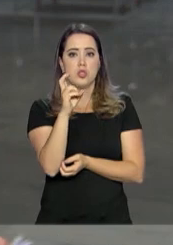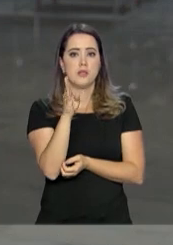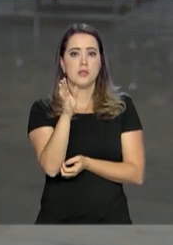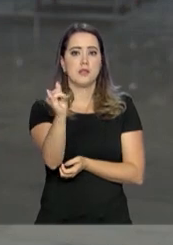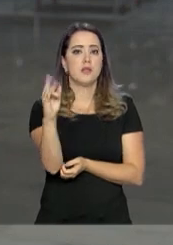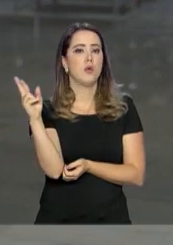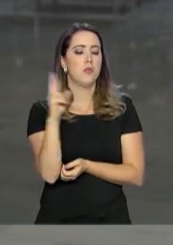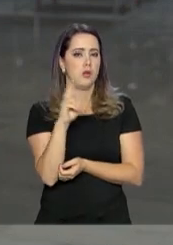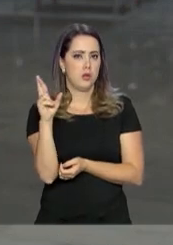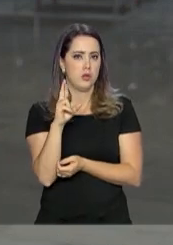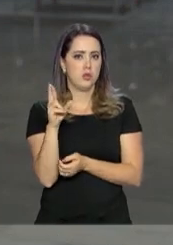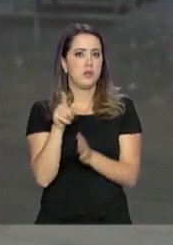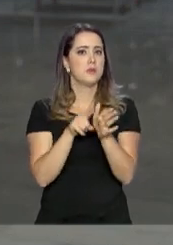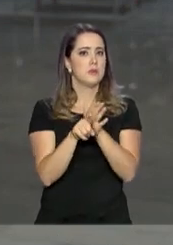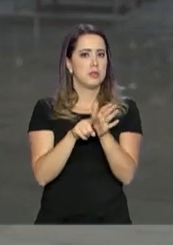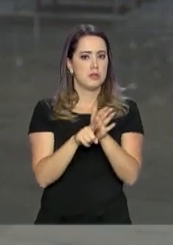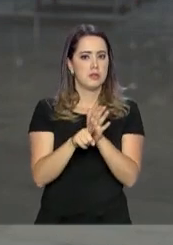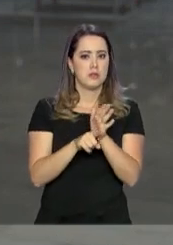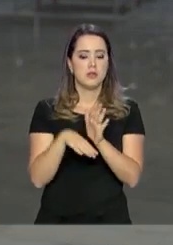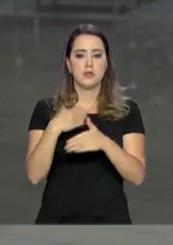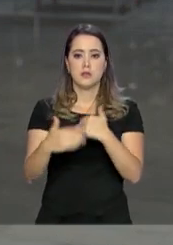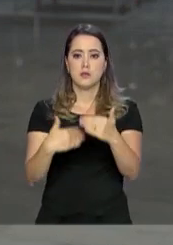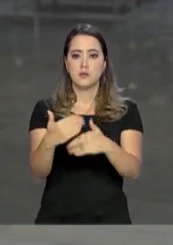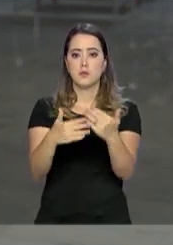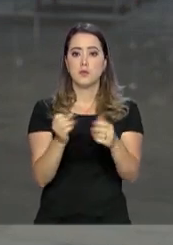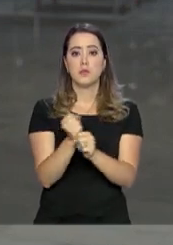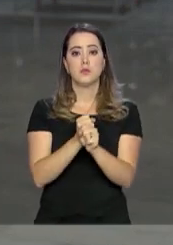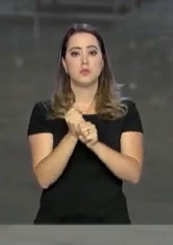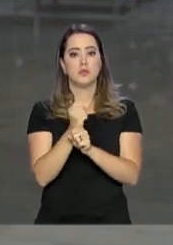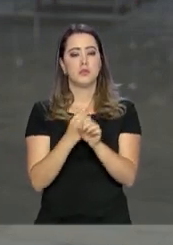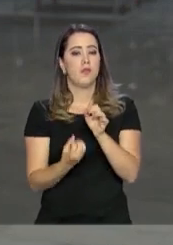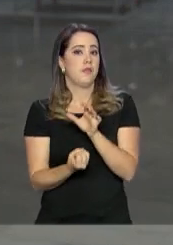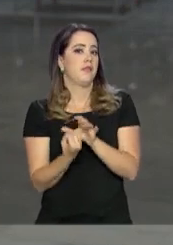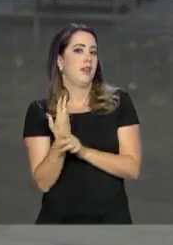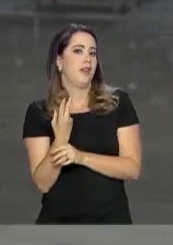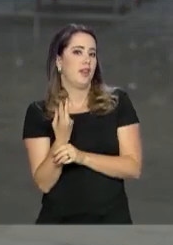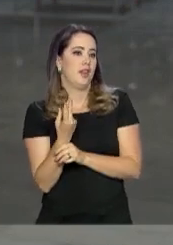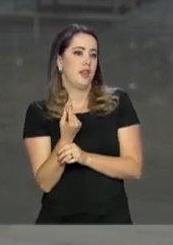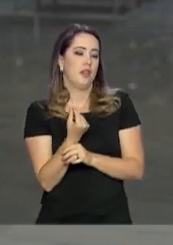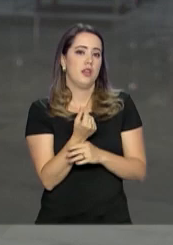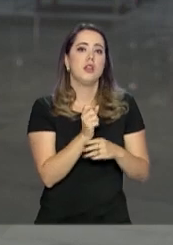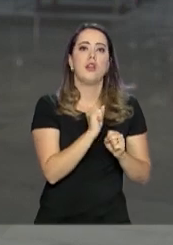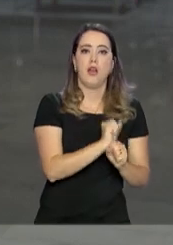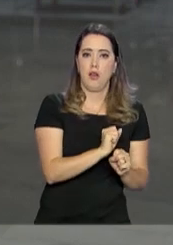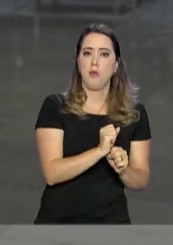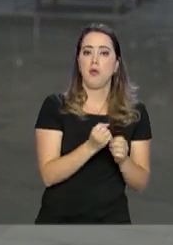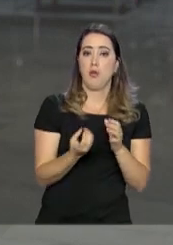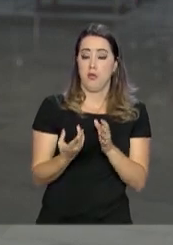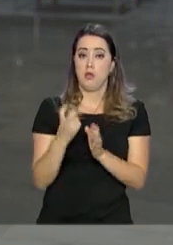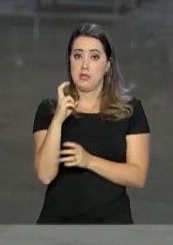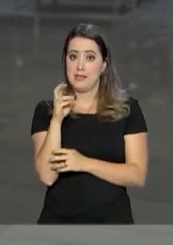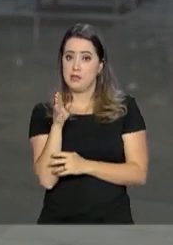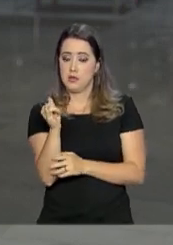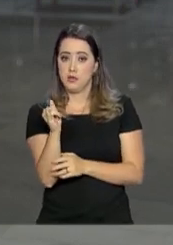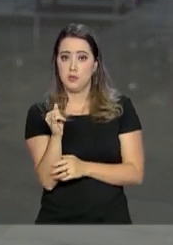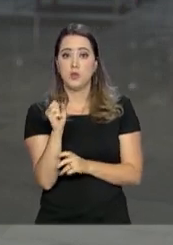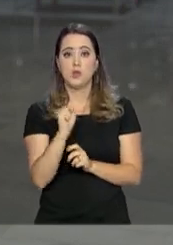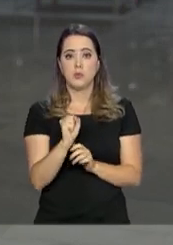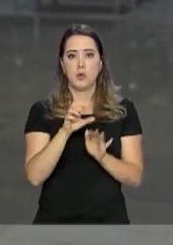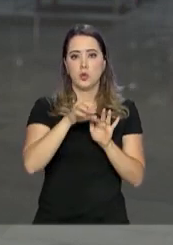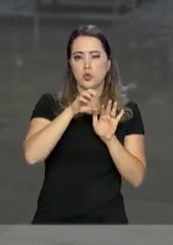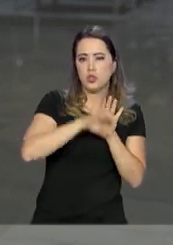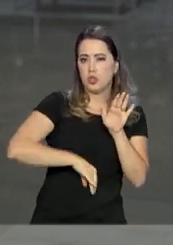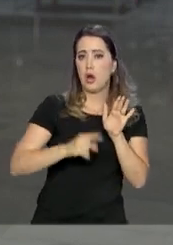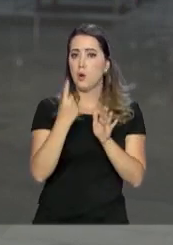pesquisa e em desenvolvimento por ano, ela vai gerar créditos e poder abater um bilhão e meio de reais